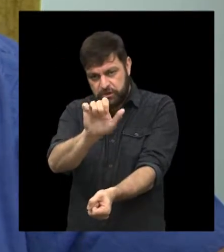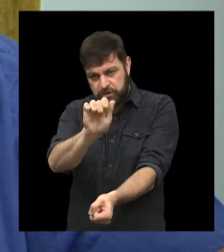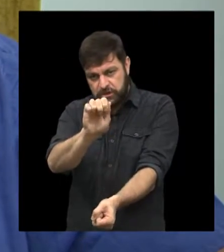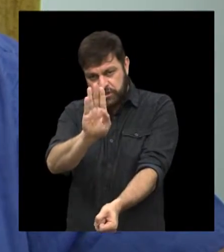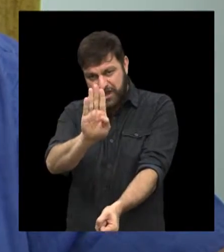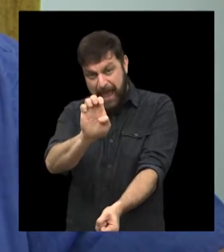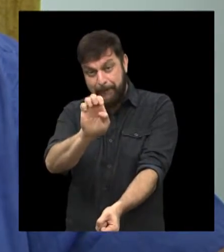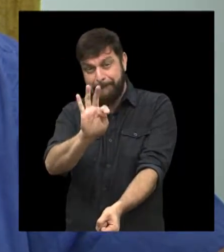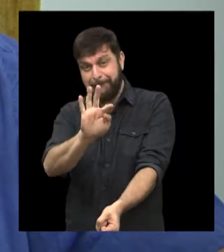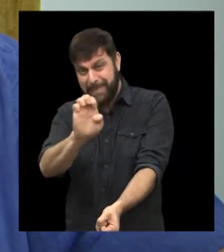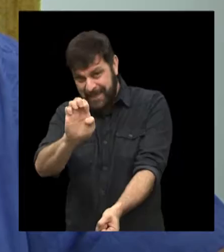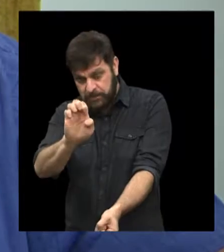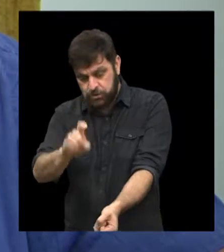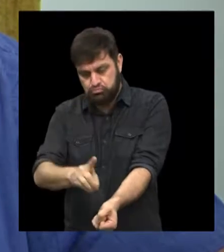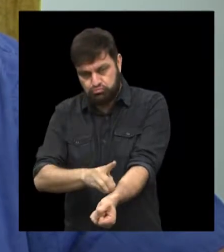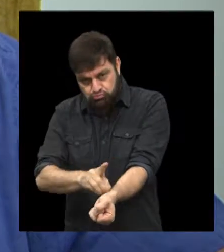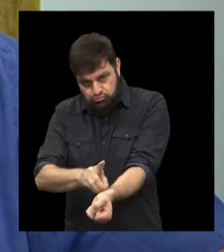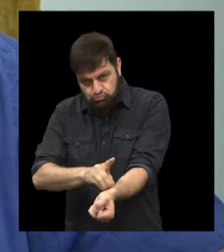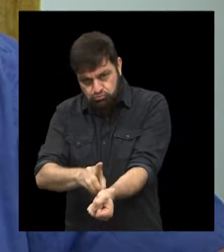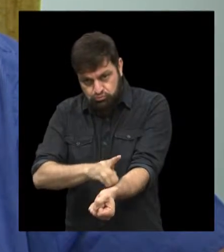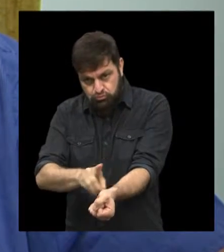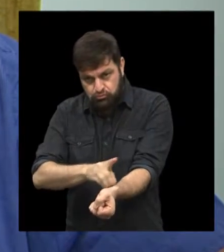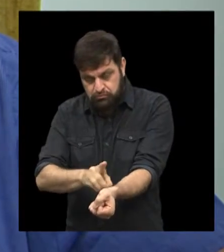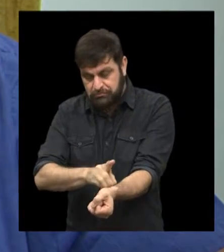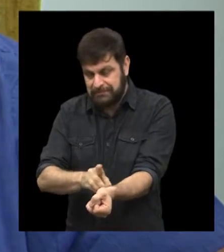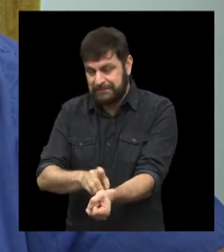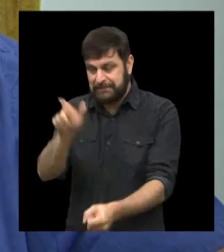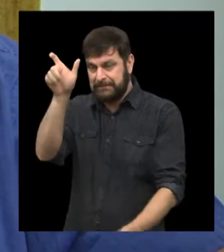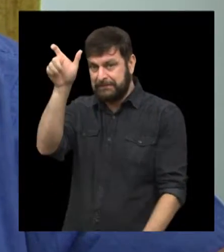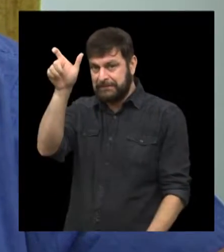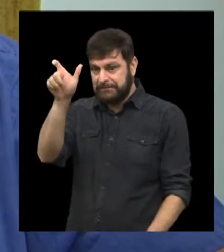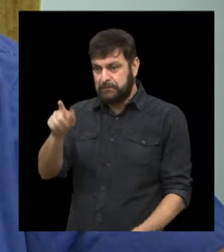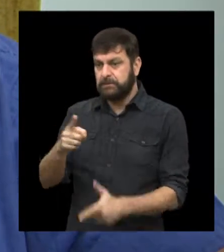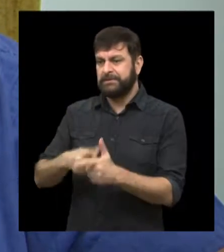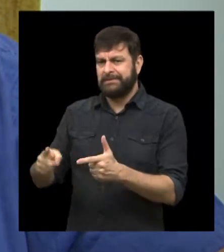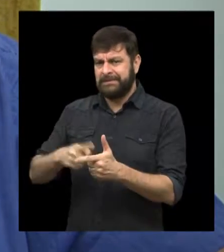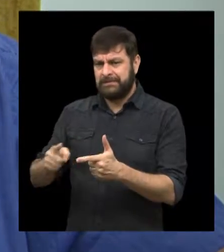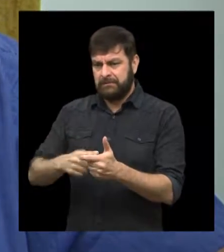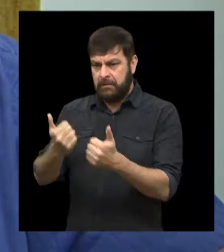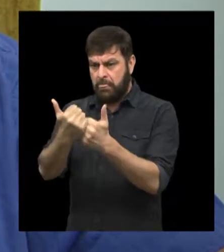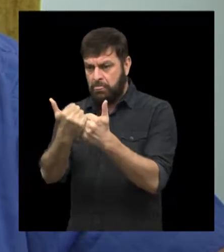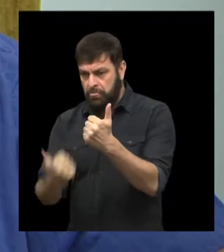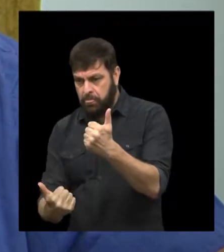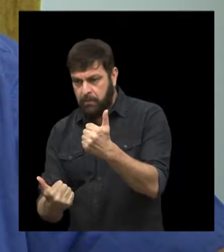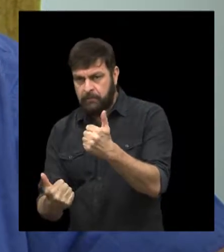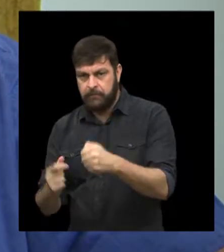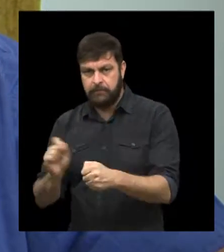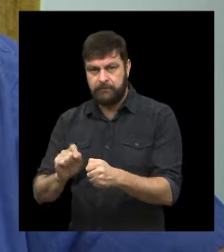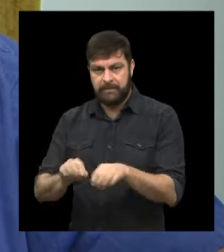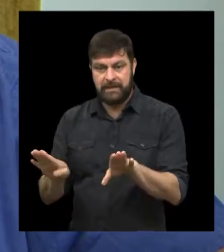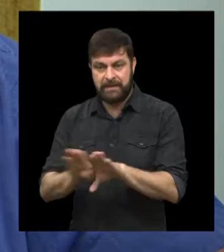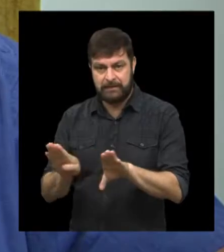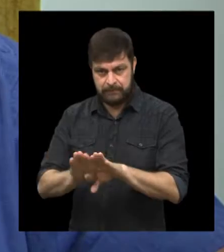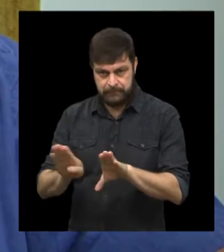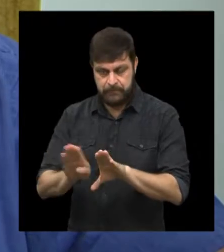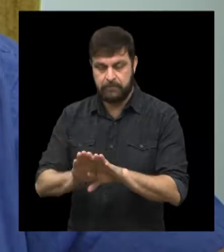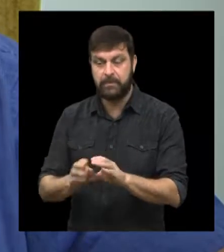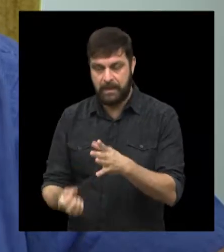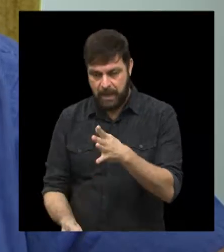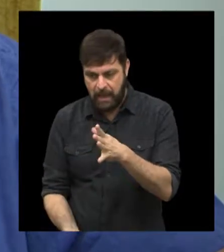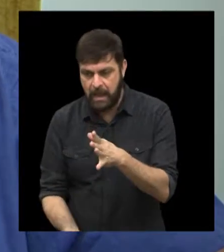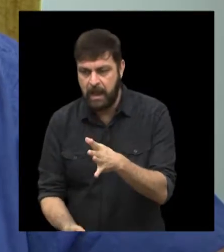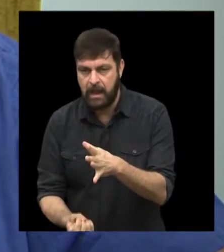diabetes, ele, quando está descompensado, produz corpos